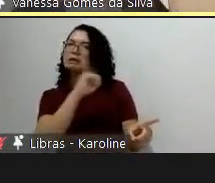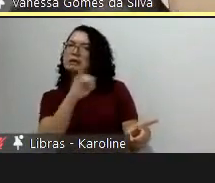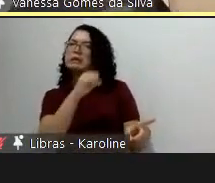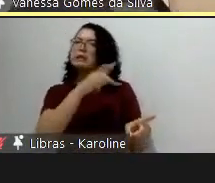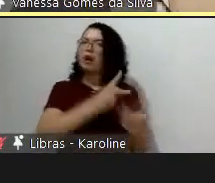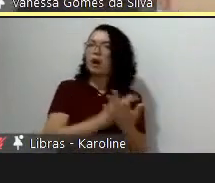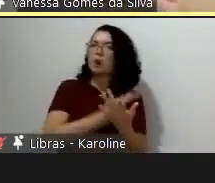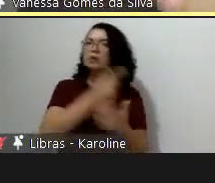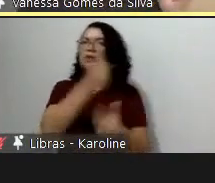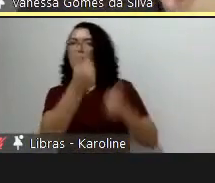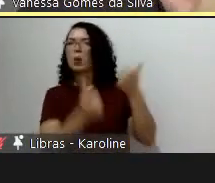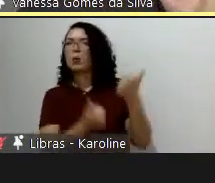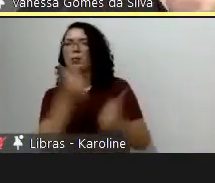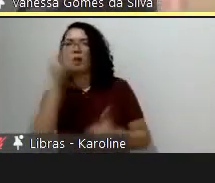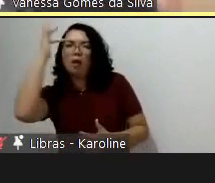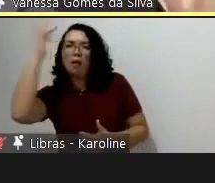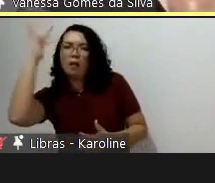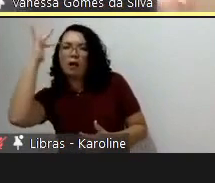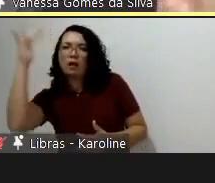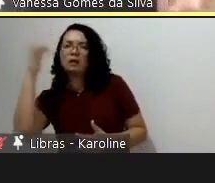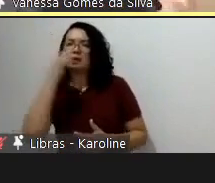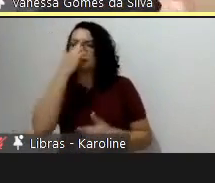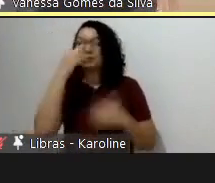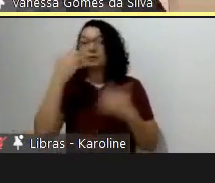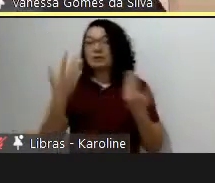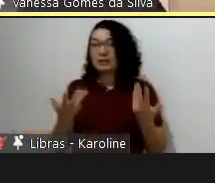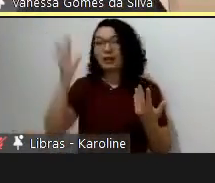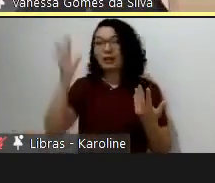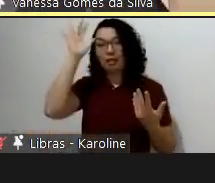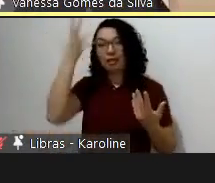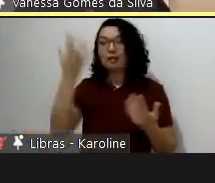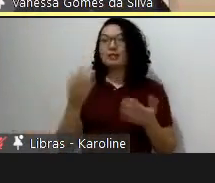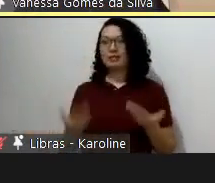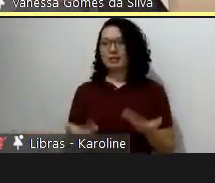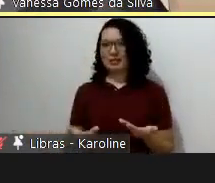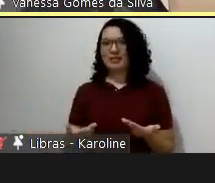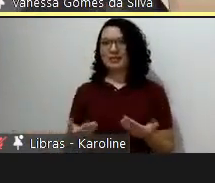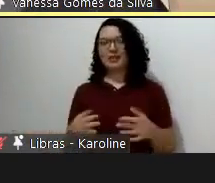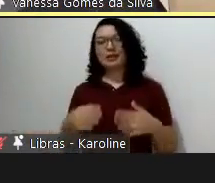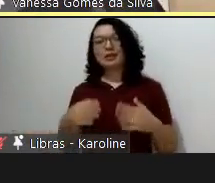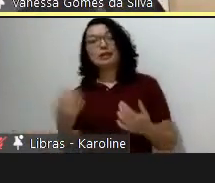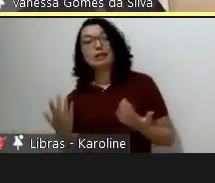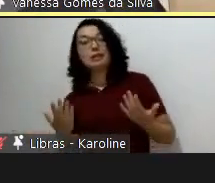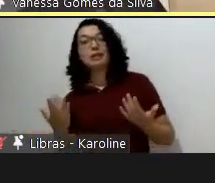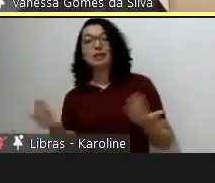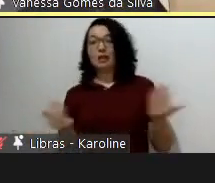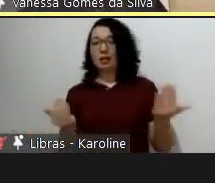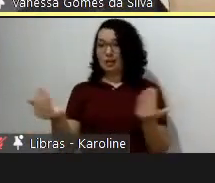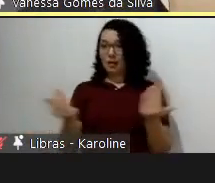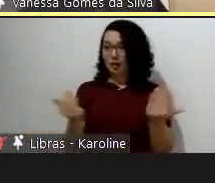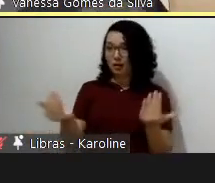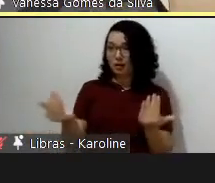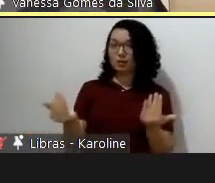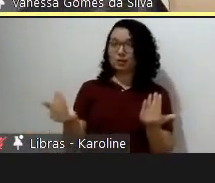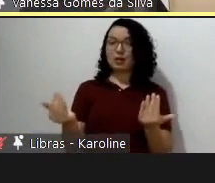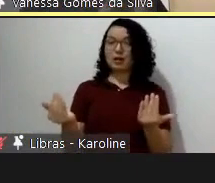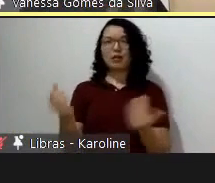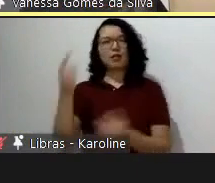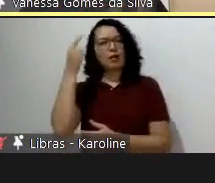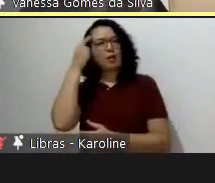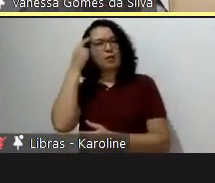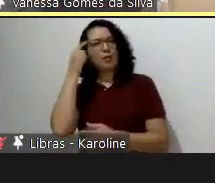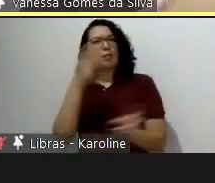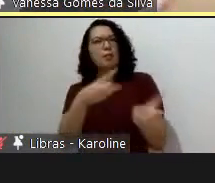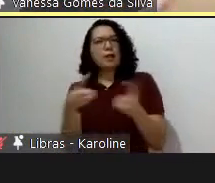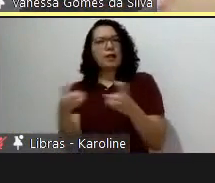escola maior é só 10%, então talvez escolas pequenas pudessem compartilhar um equipamento esportivo. E perceberam